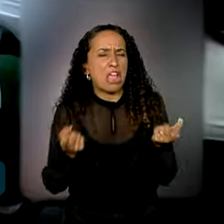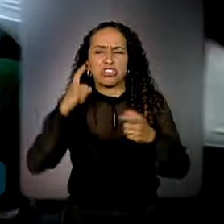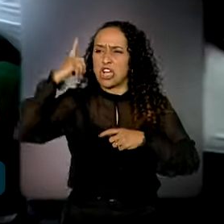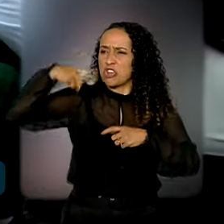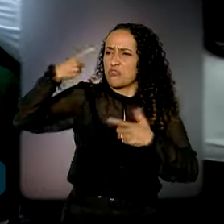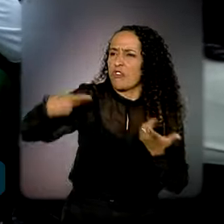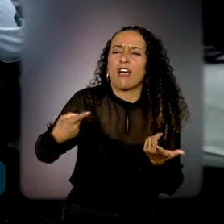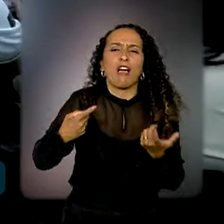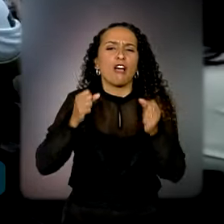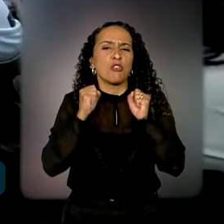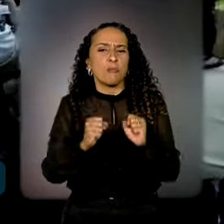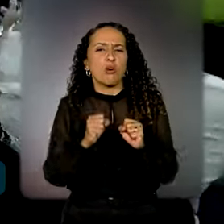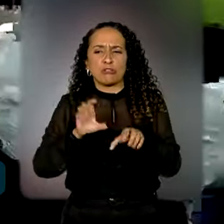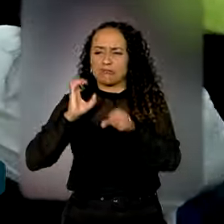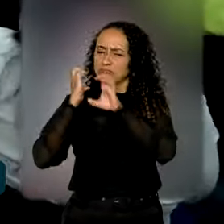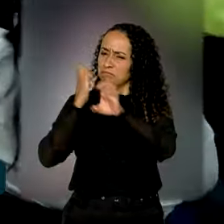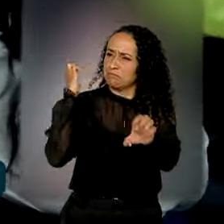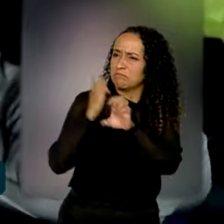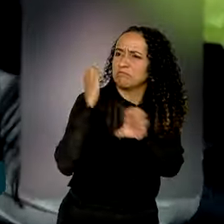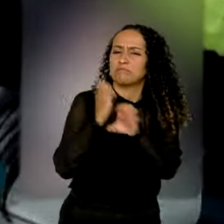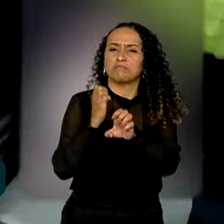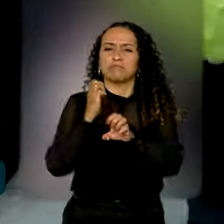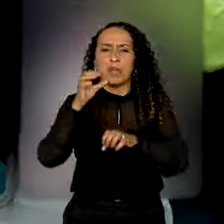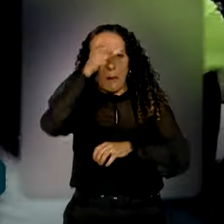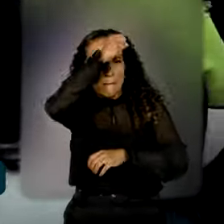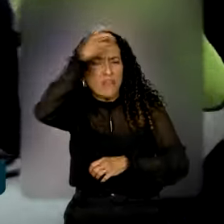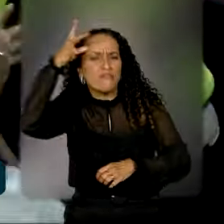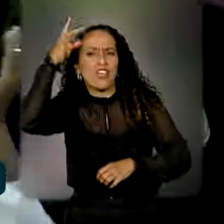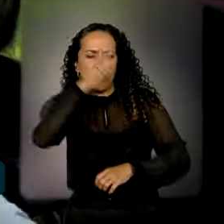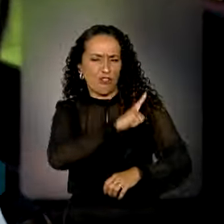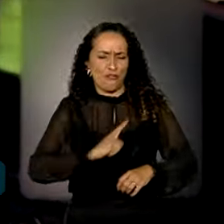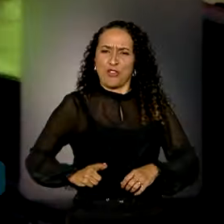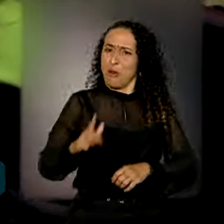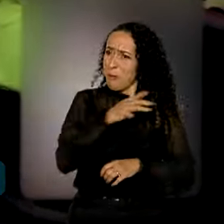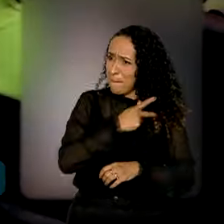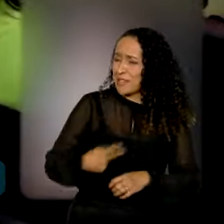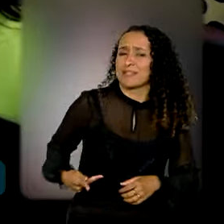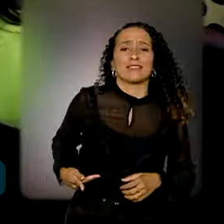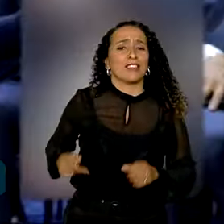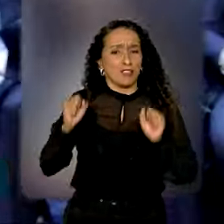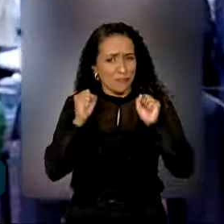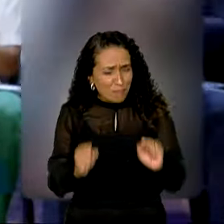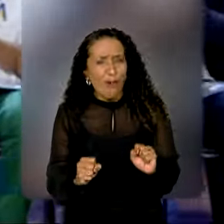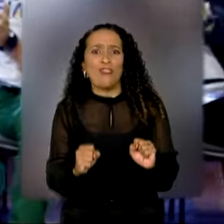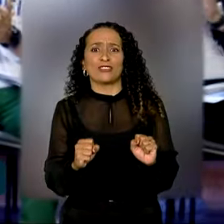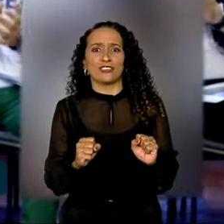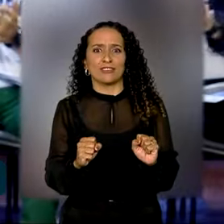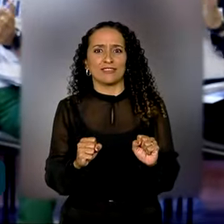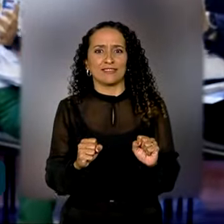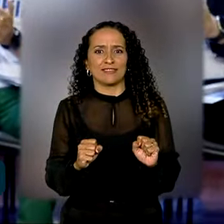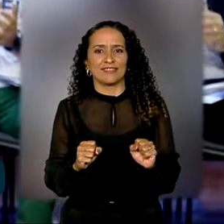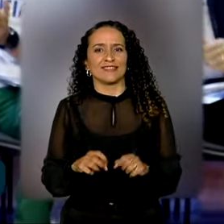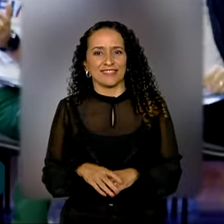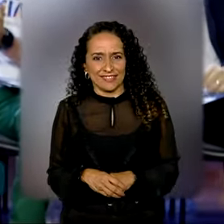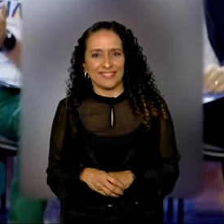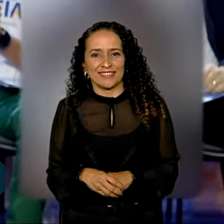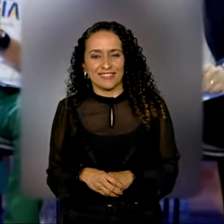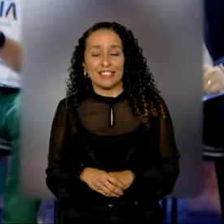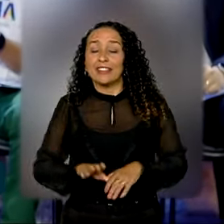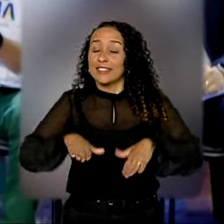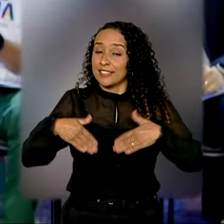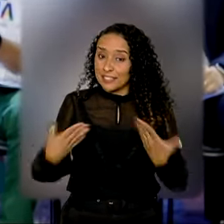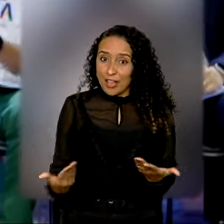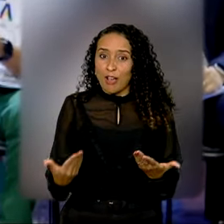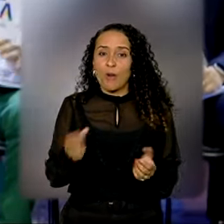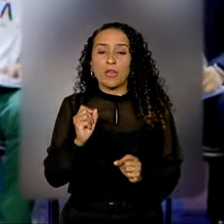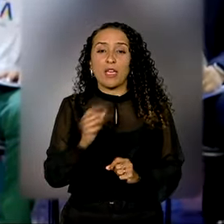advogado, eu posso ser engenheiro, eu posso ser prefeito, governador, presidente. Eu posso. Portanto,